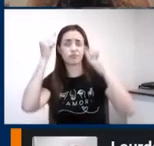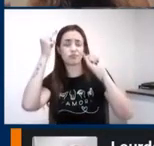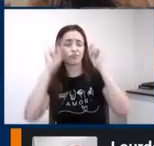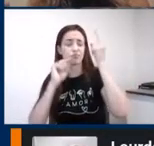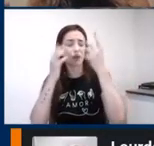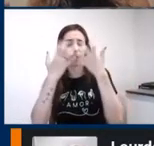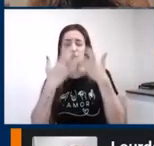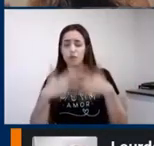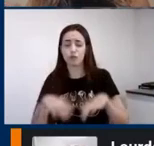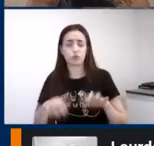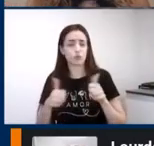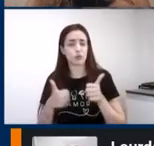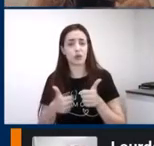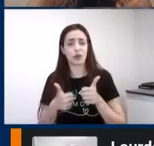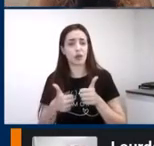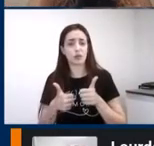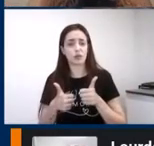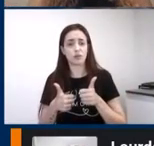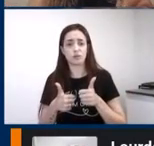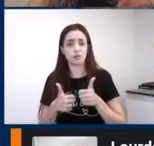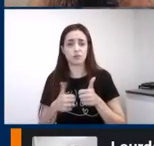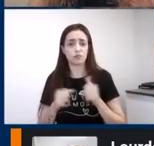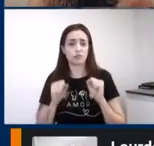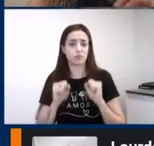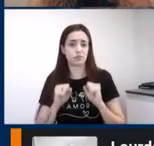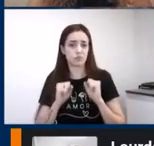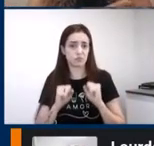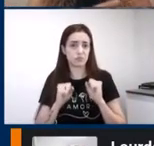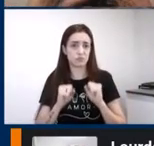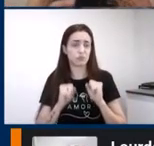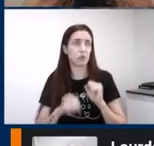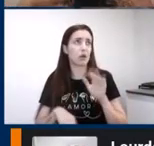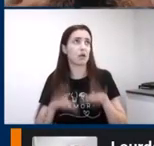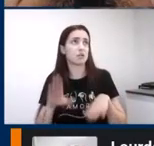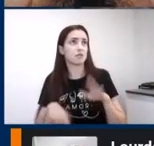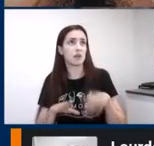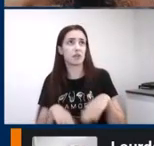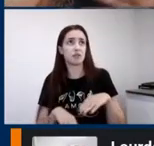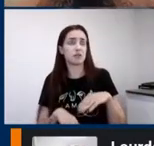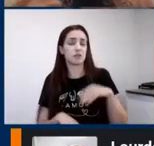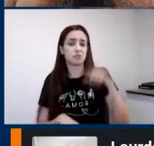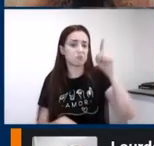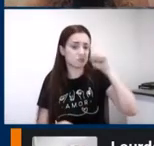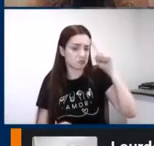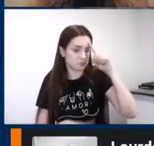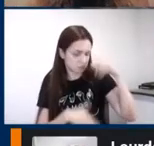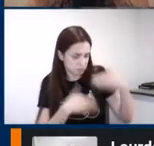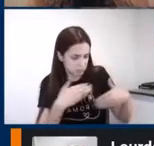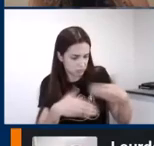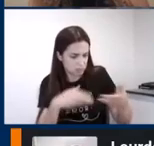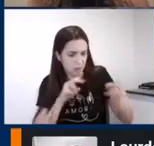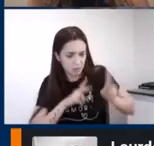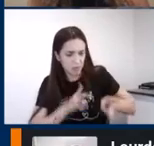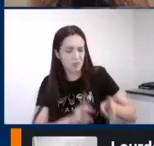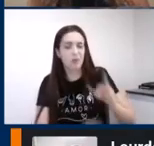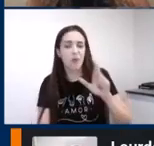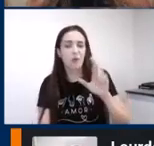forma possível, seja através de um processamento automático ou seja através de um processamento altamente elaborado.